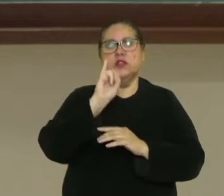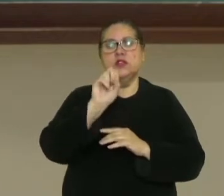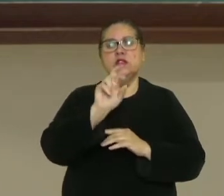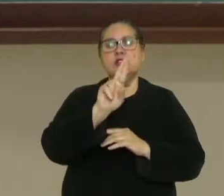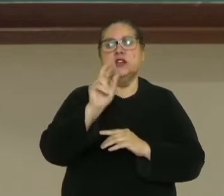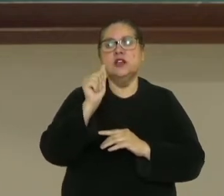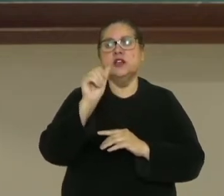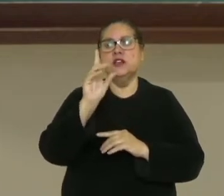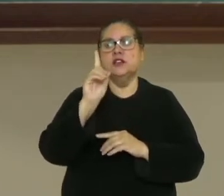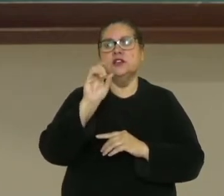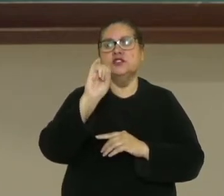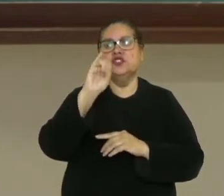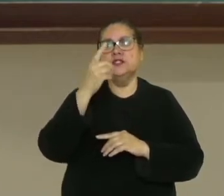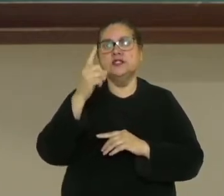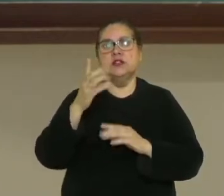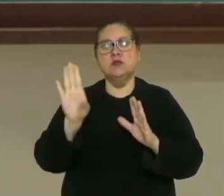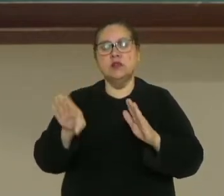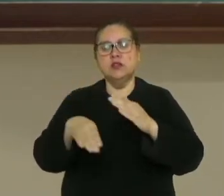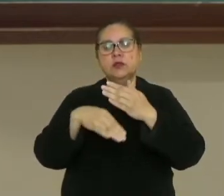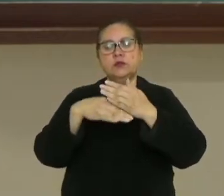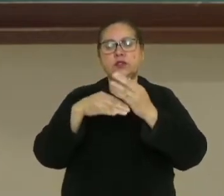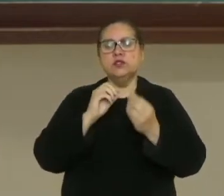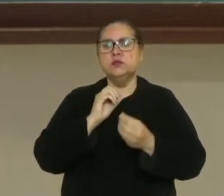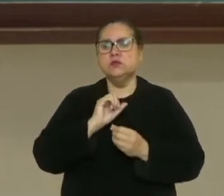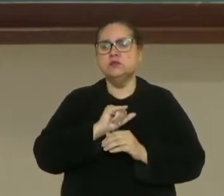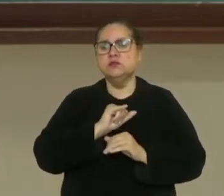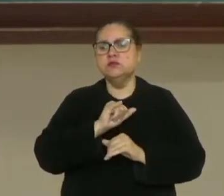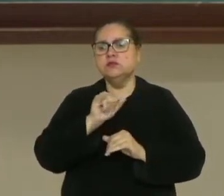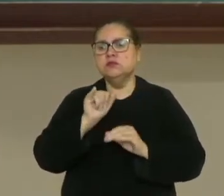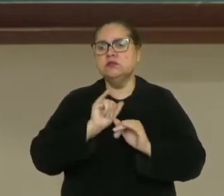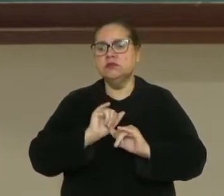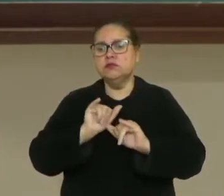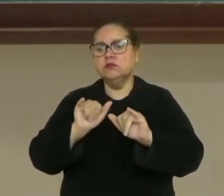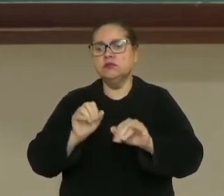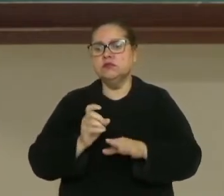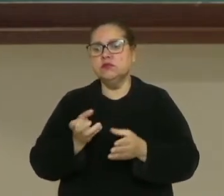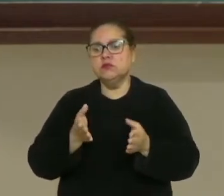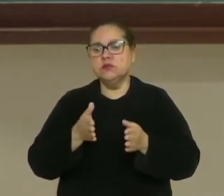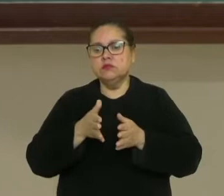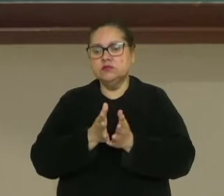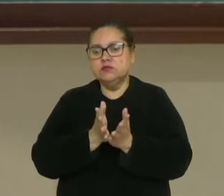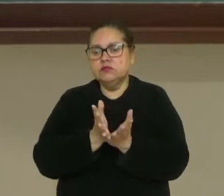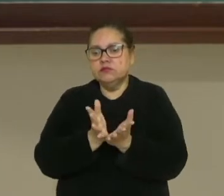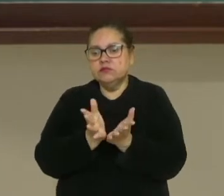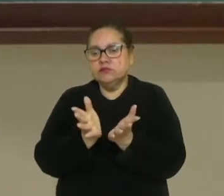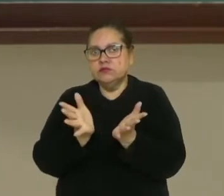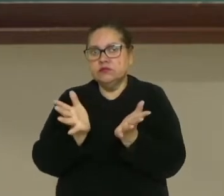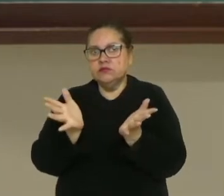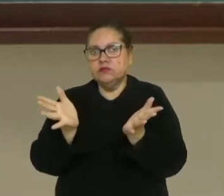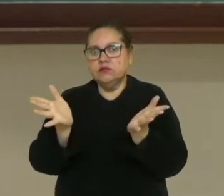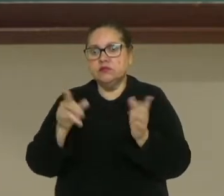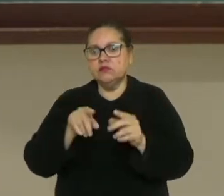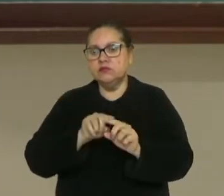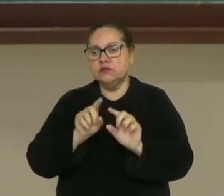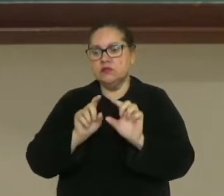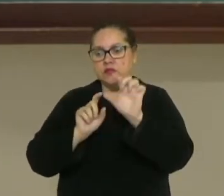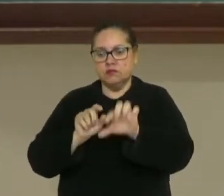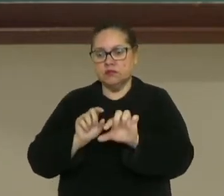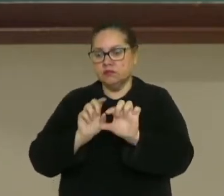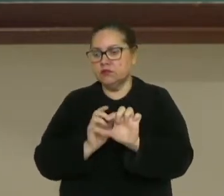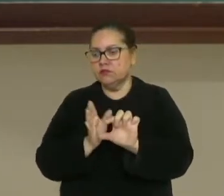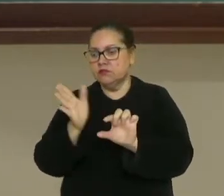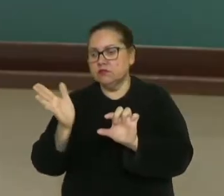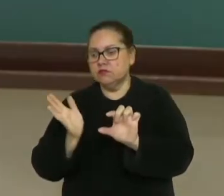adaptativa. Quando a gente fala em irradiar, a gente parte de um centro e se ramifica para a periferia.